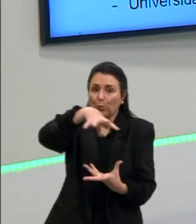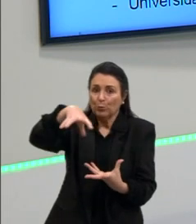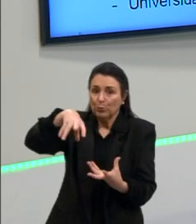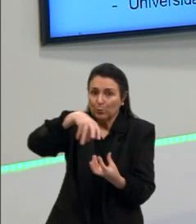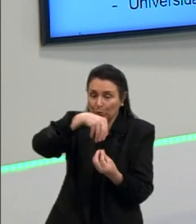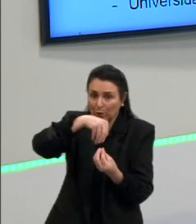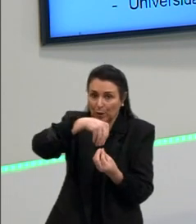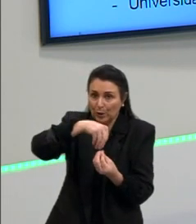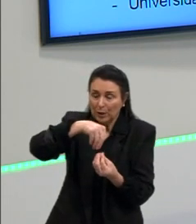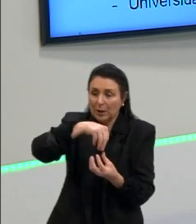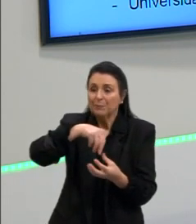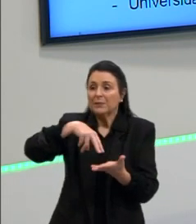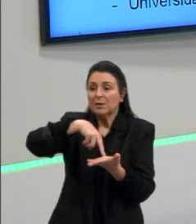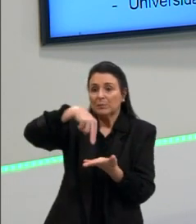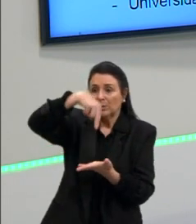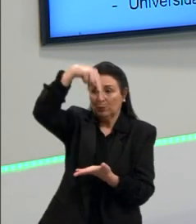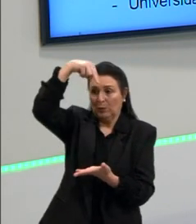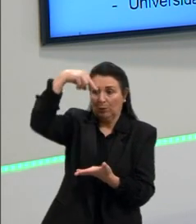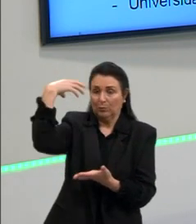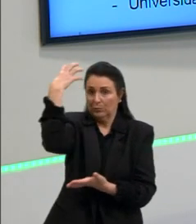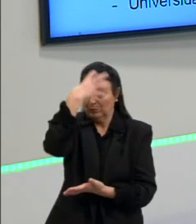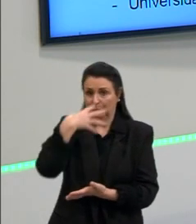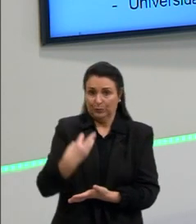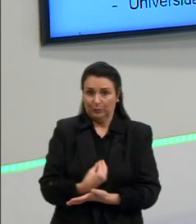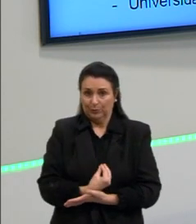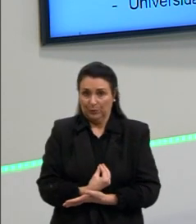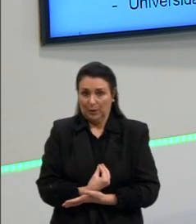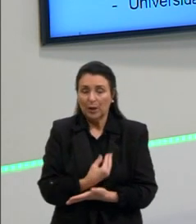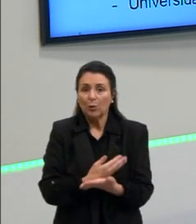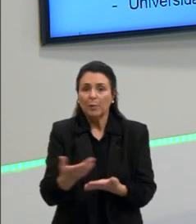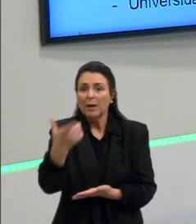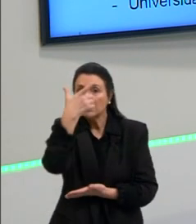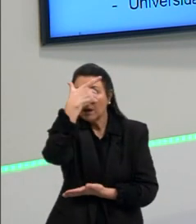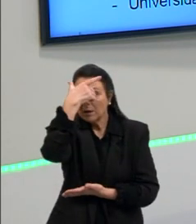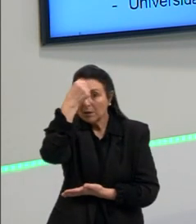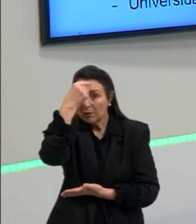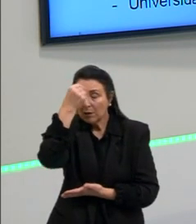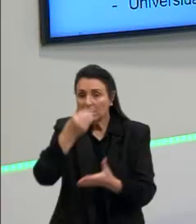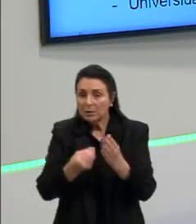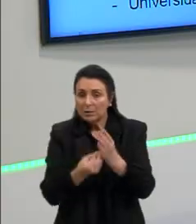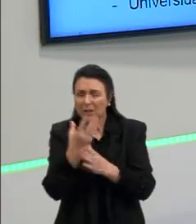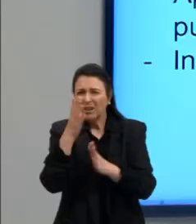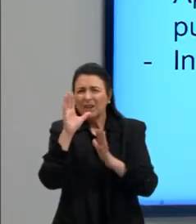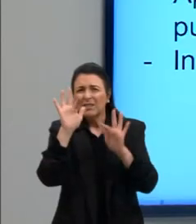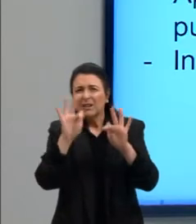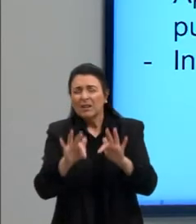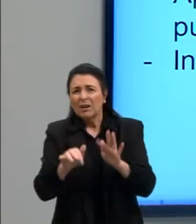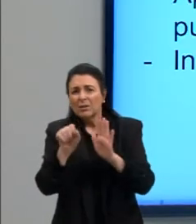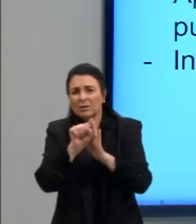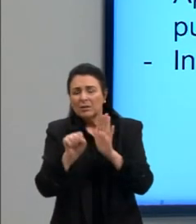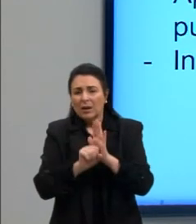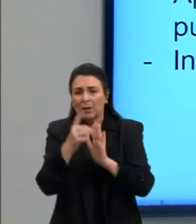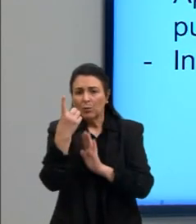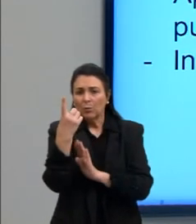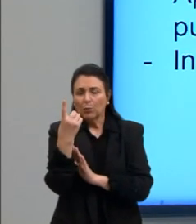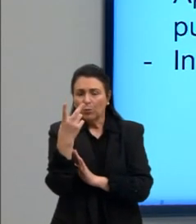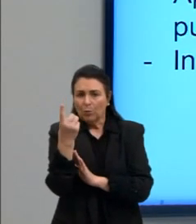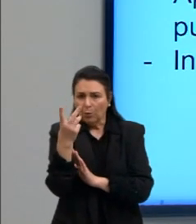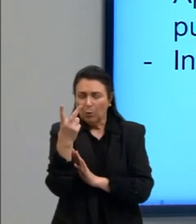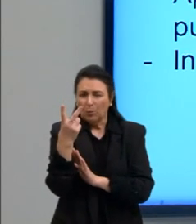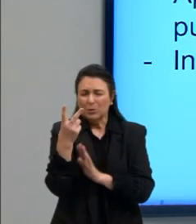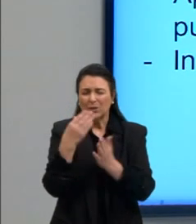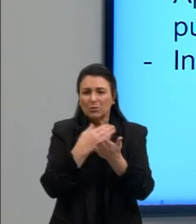Baixa Idade Média, também vão surgir as universidades, ali pelo final do século XII, início do século XIII. Então,